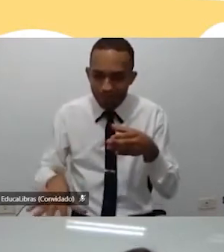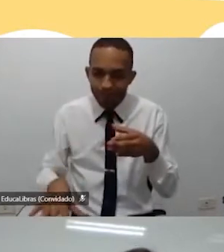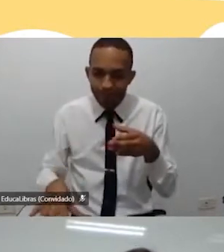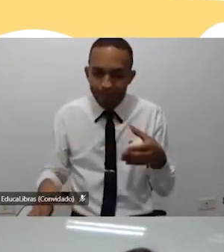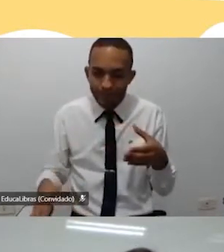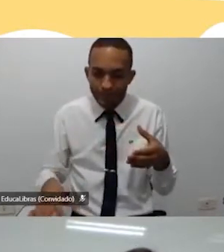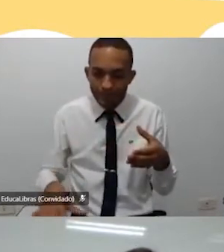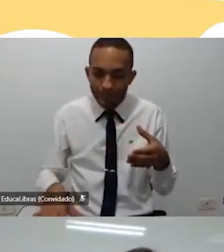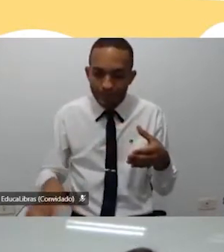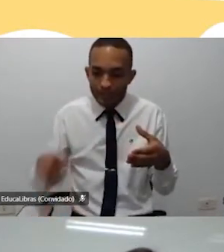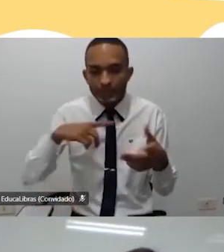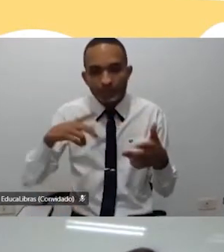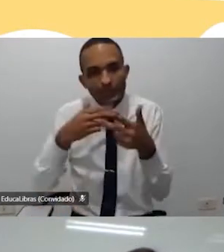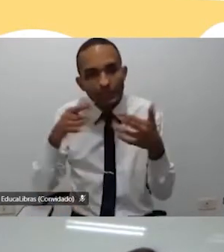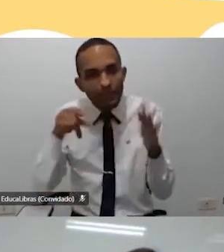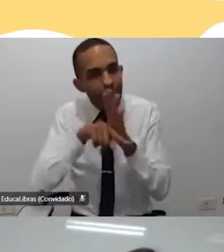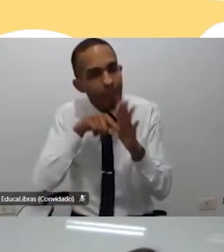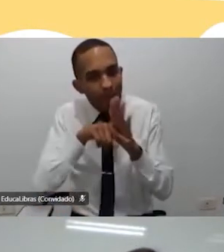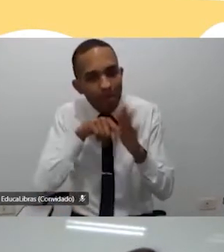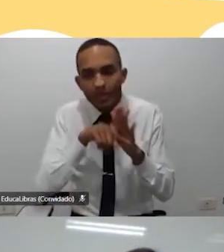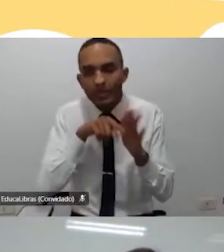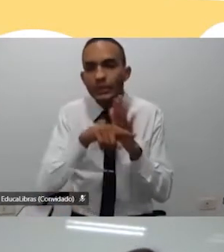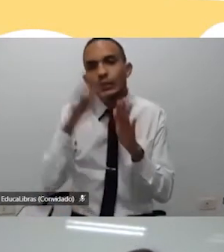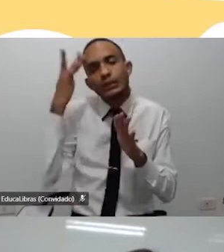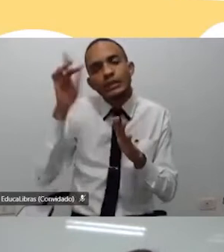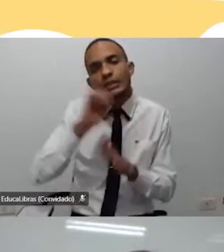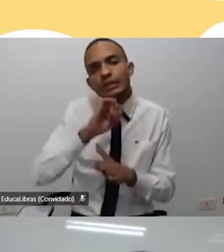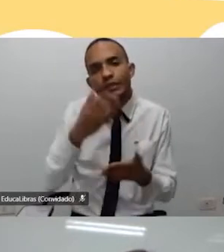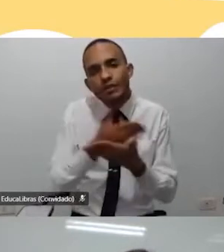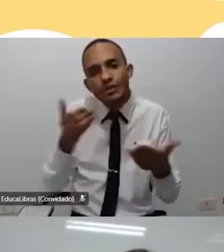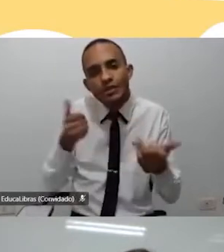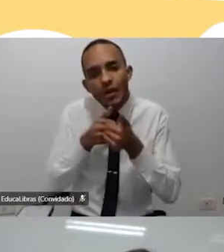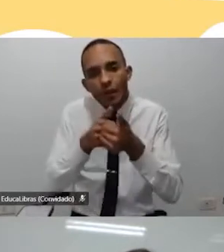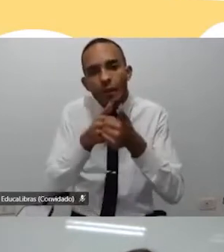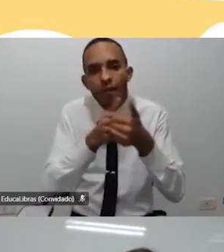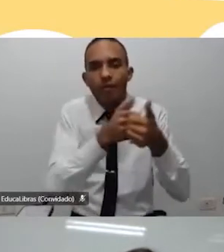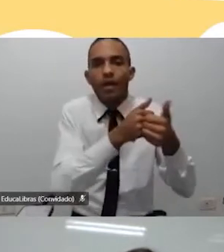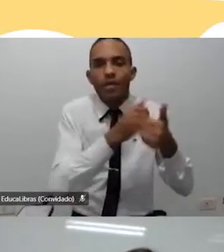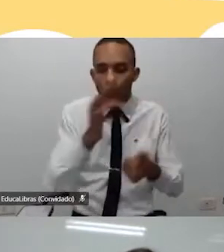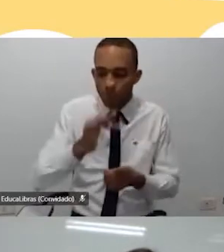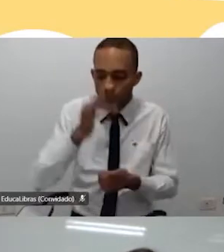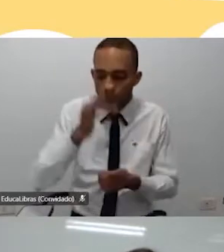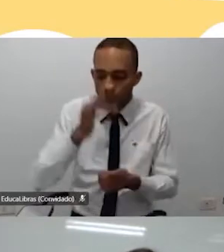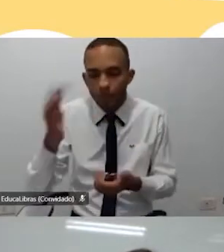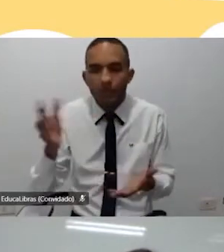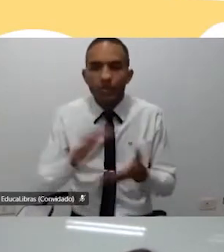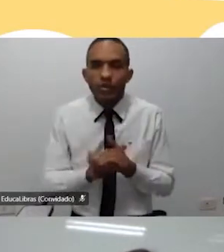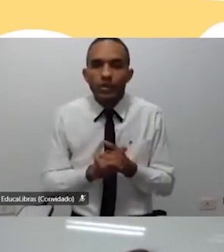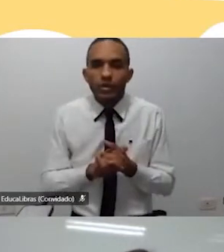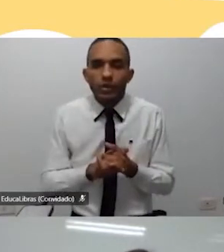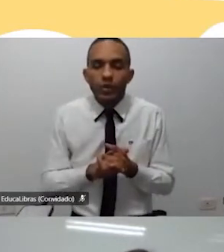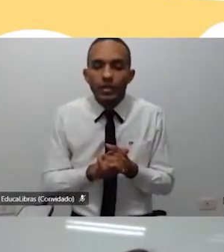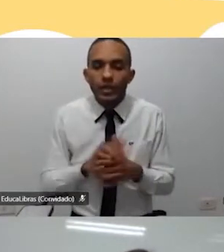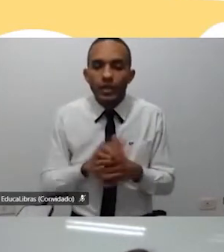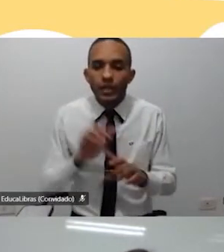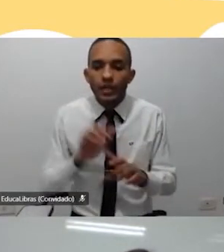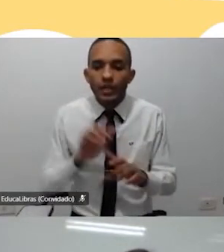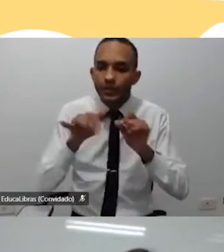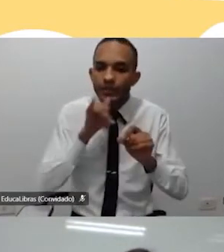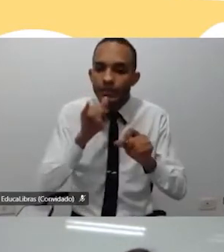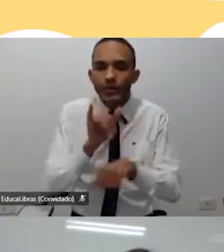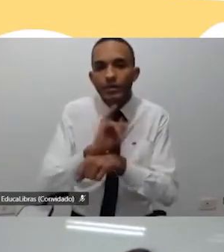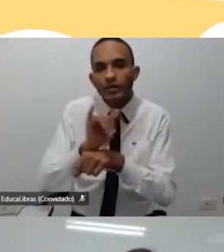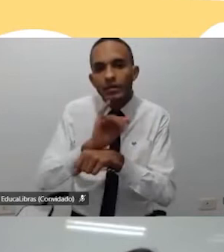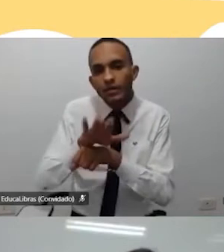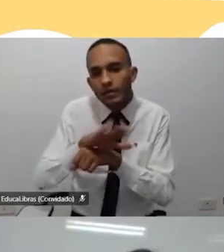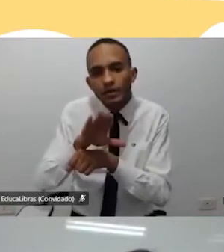Tem saído várias pesquisas, eu não sei se vocês acompanham o Porvir, eu gosto muito de acompanhar o canal do Porvir, tem